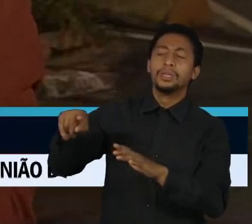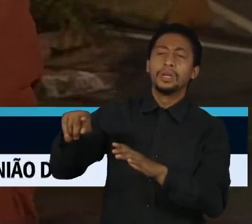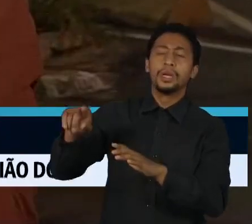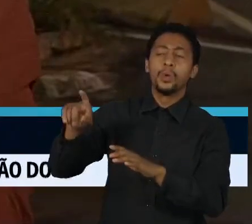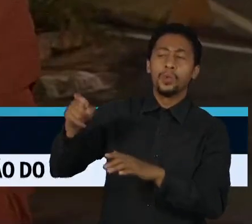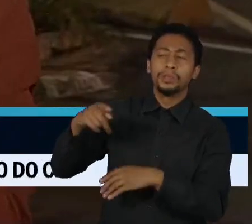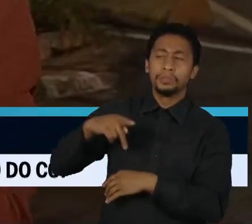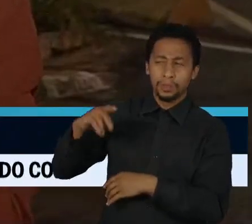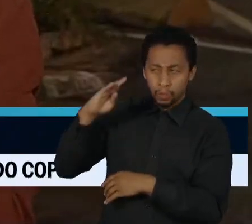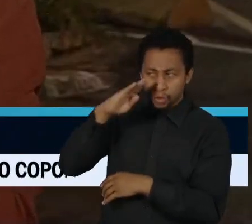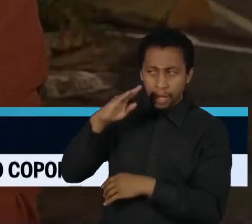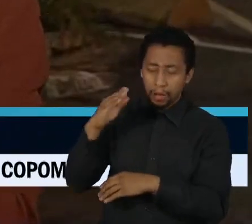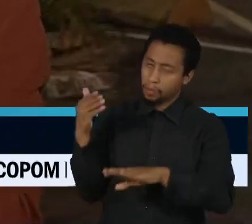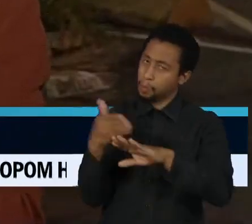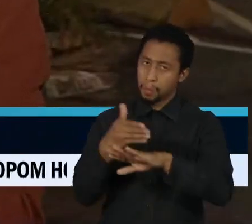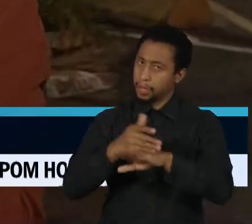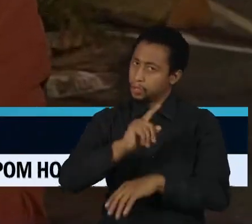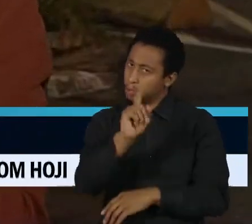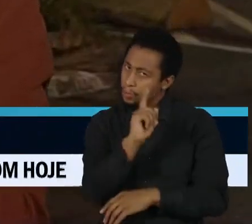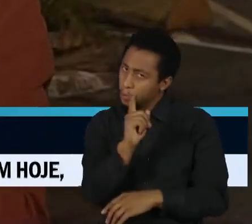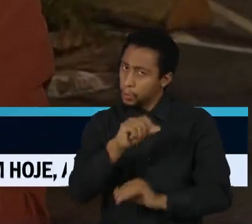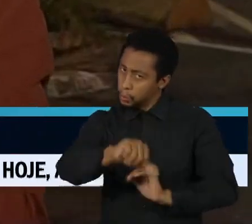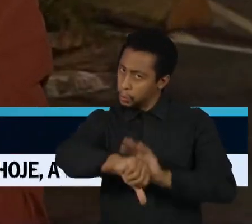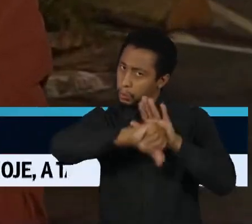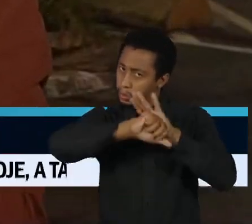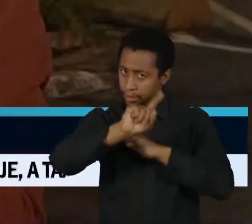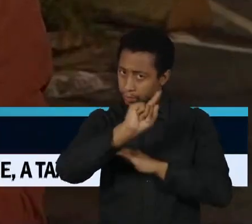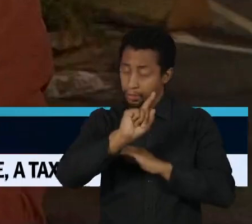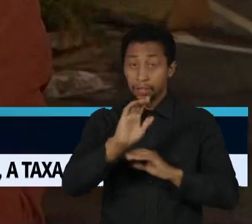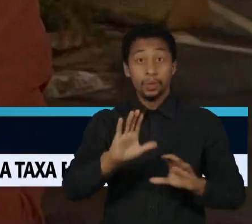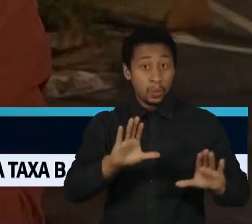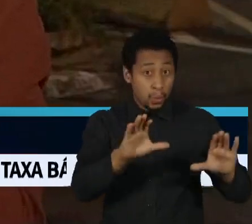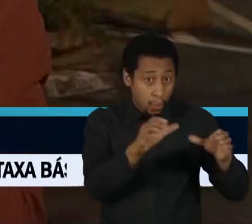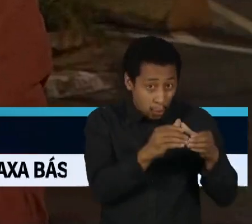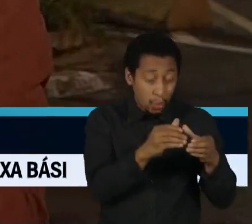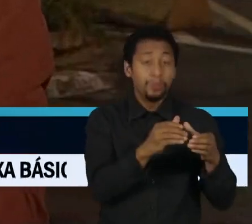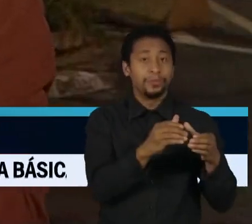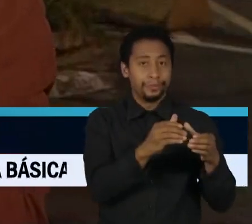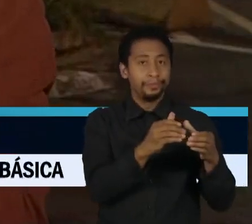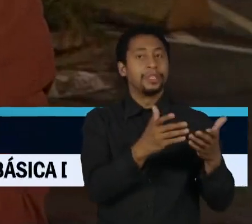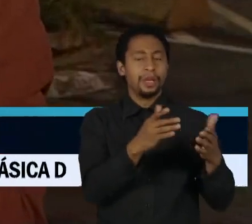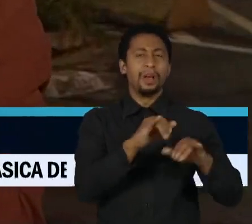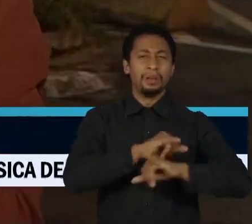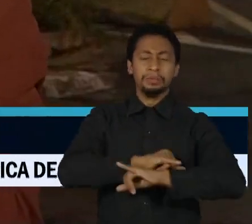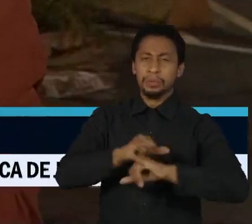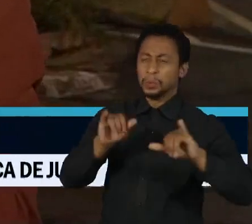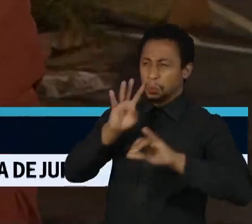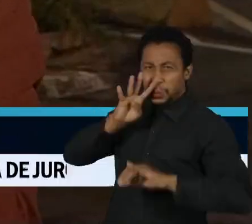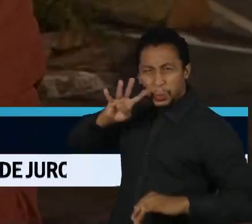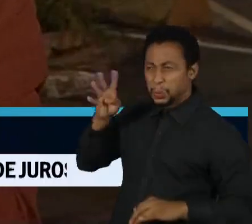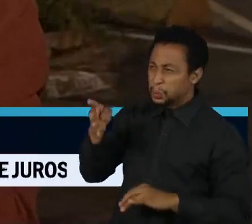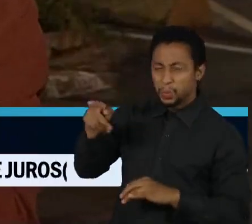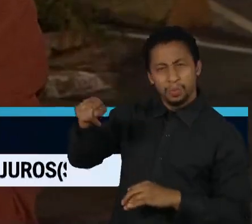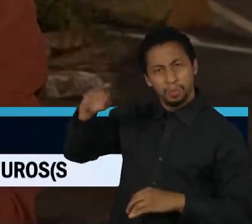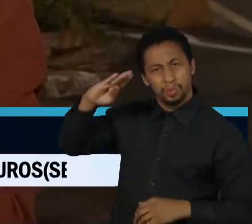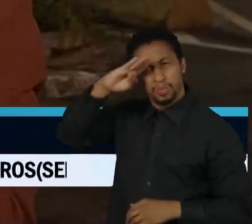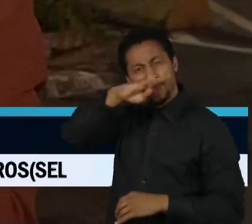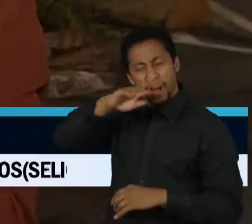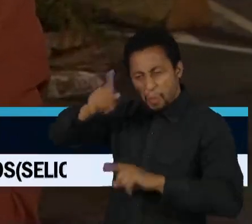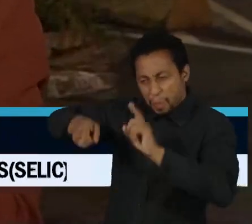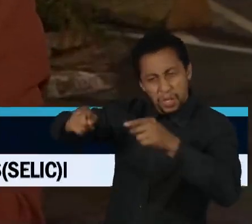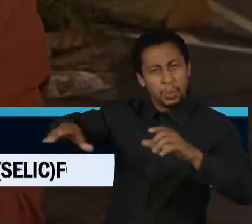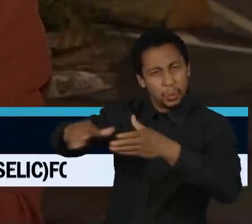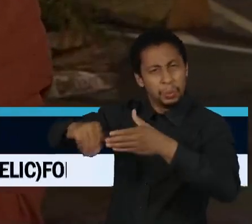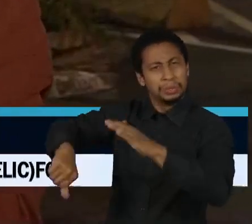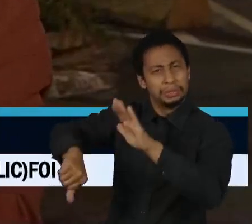-presidente nos crimes citados. A base governista acusa Bolsonaro de chefiar uma organização criminosa. Aliados